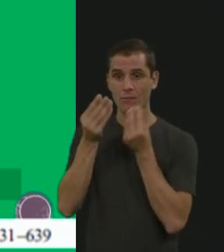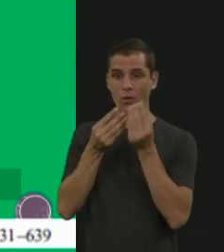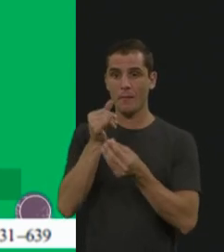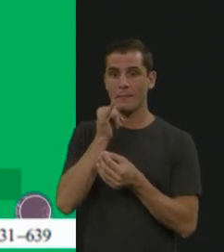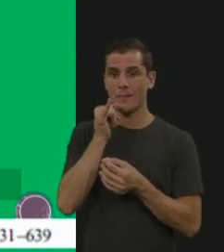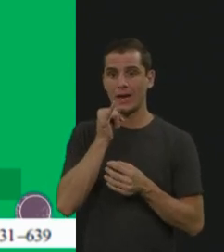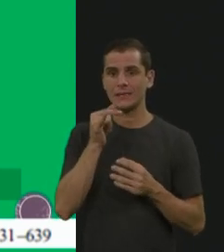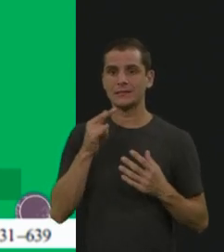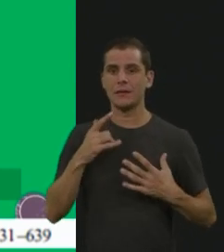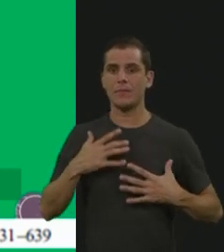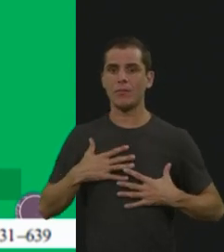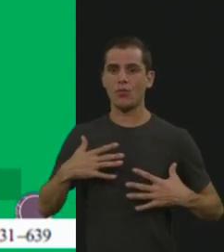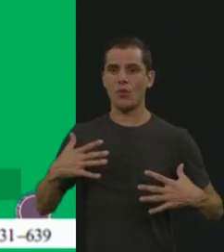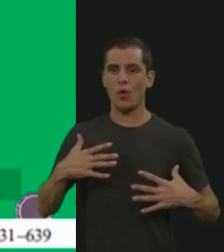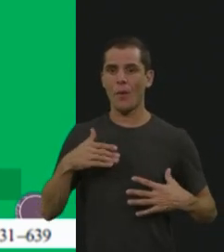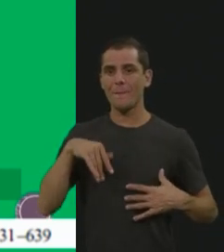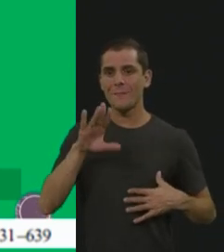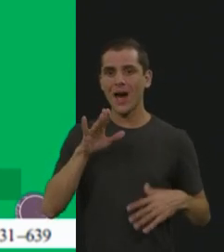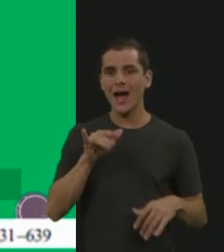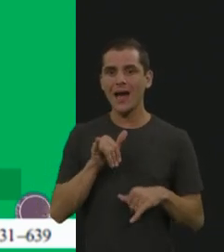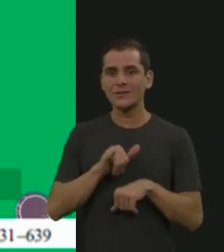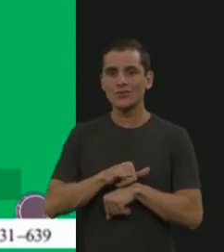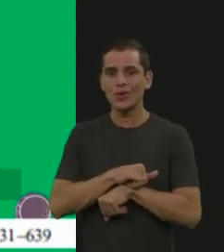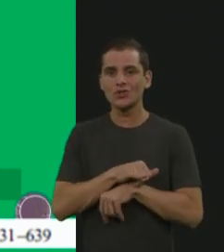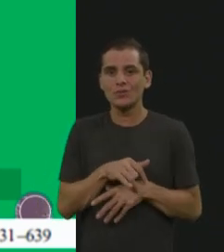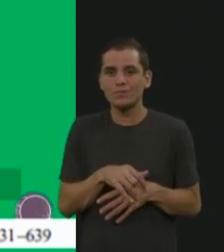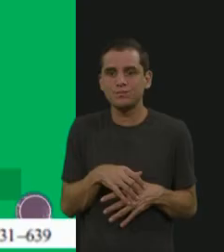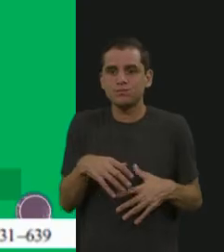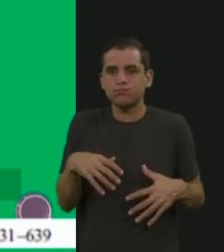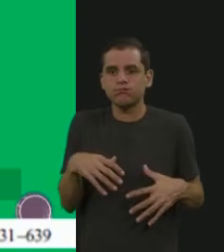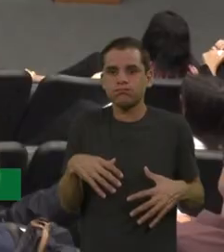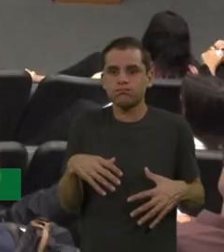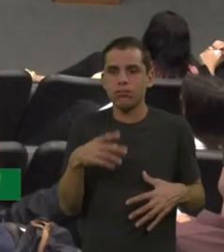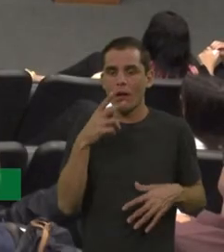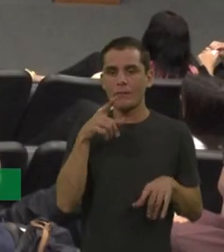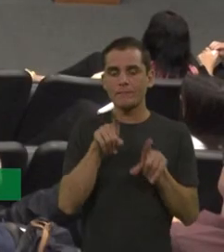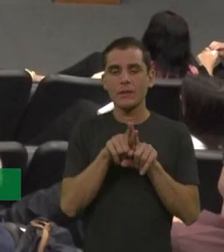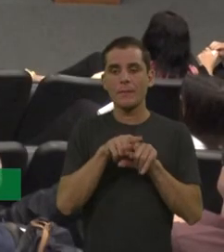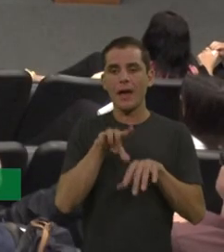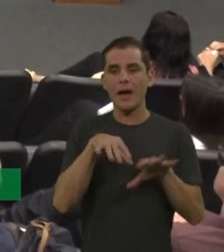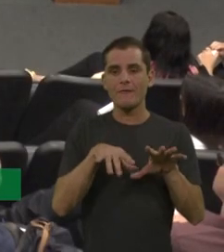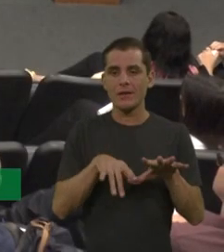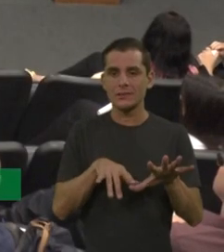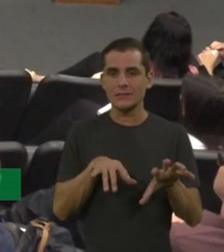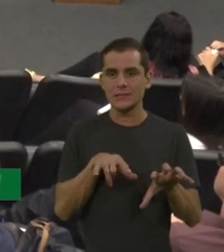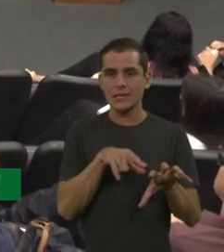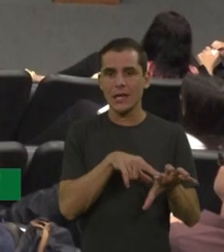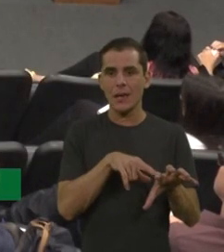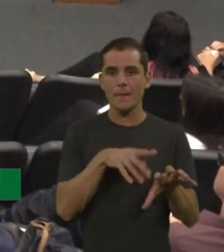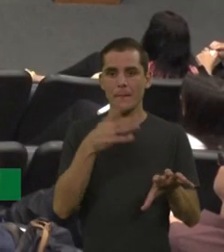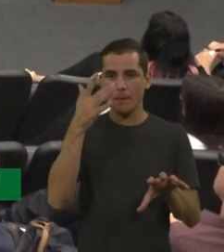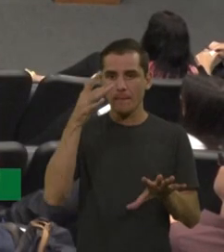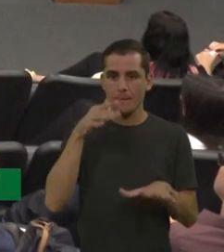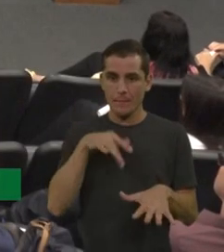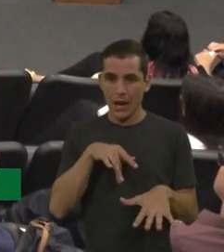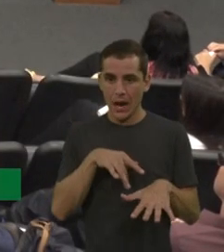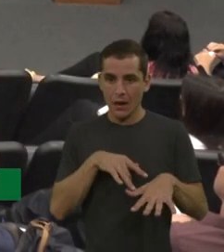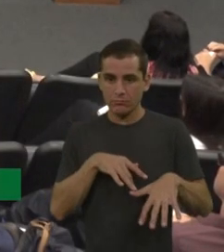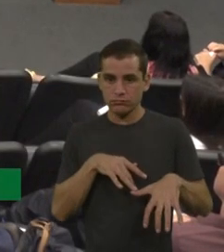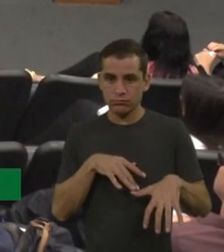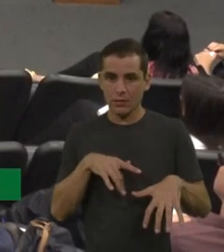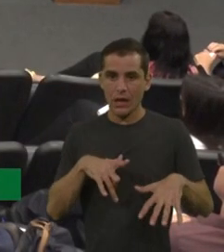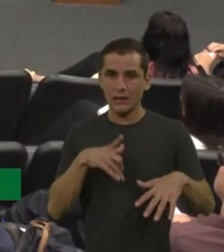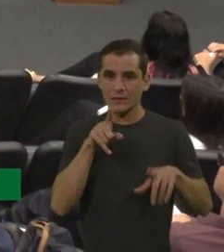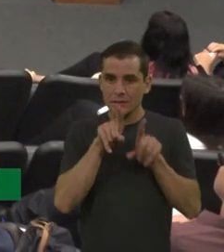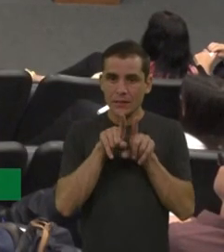ovalados, né? Às vezes, eles têm espacia de quadril, a mão em garra, a célula trusca em jota, as costelas em remo. Então, isso, a gente vai